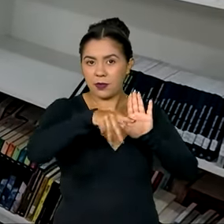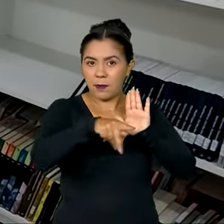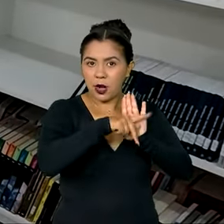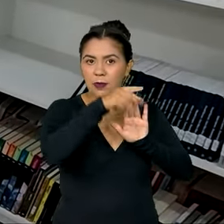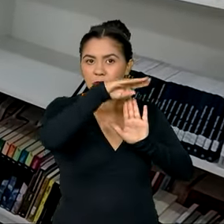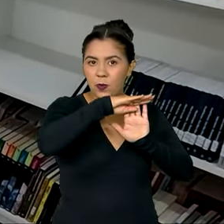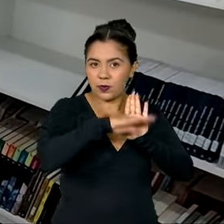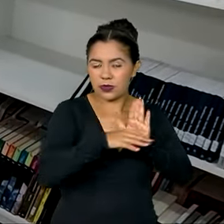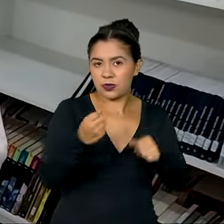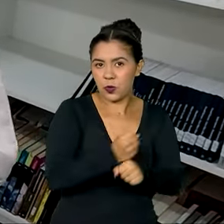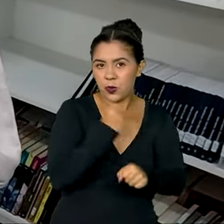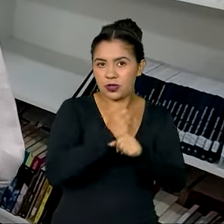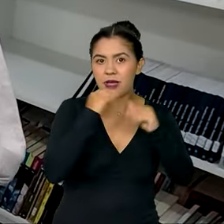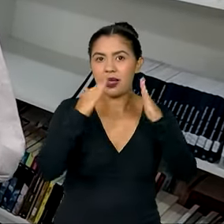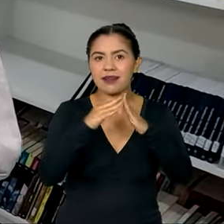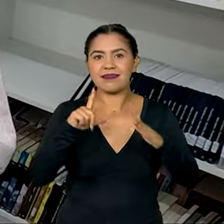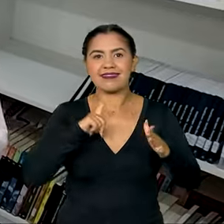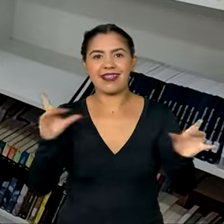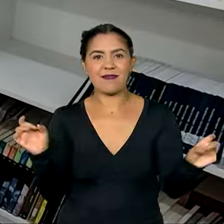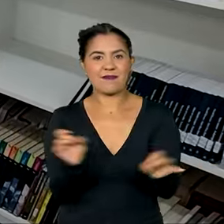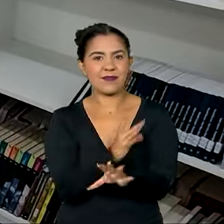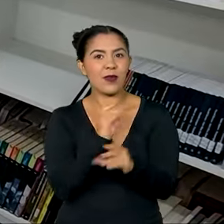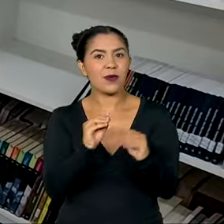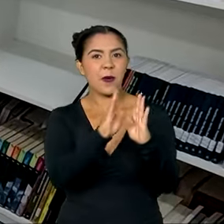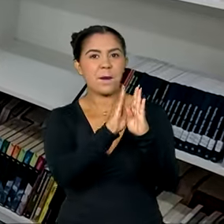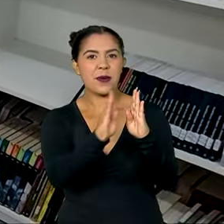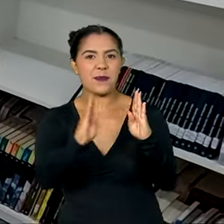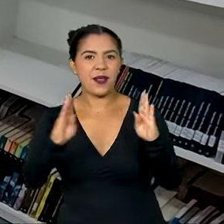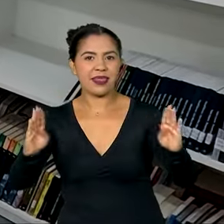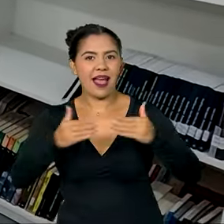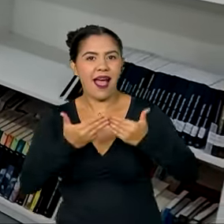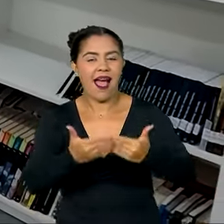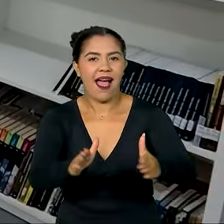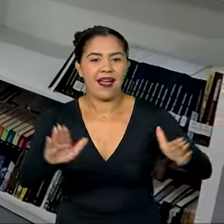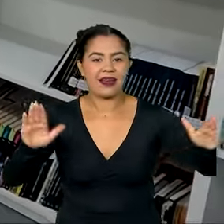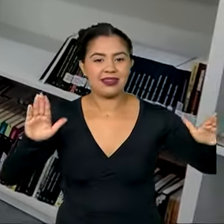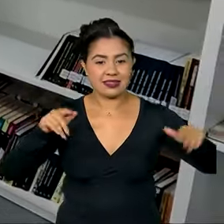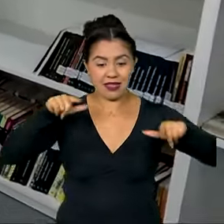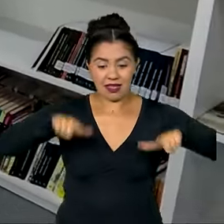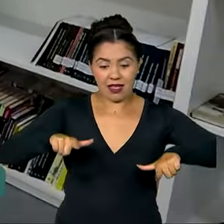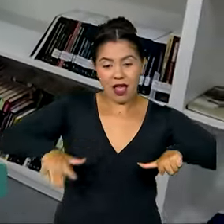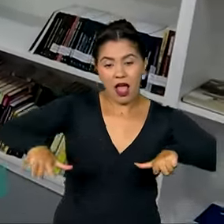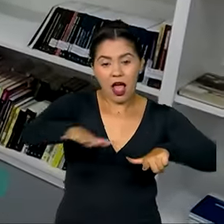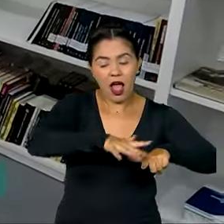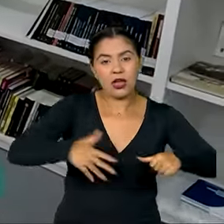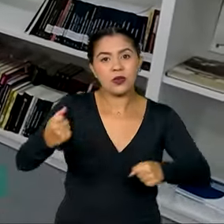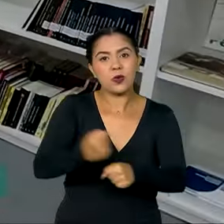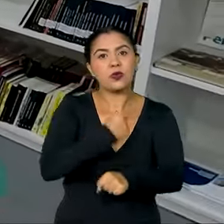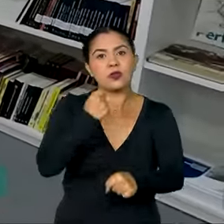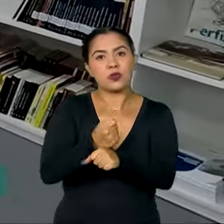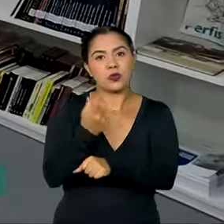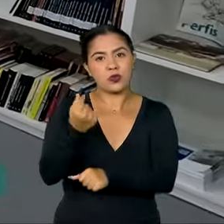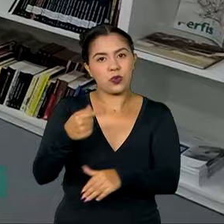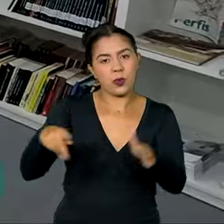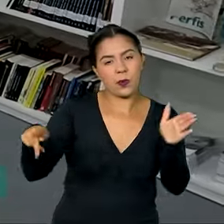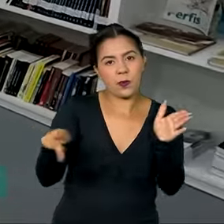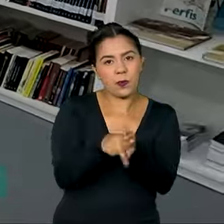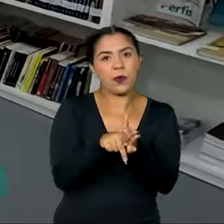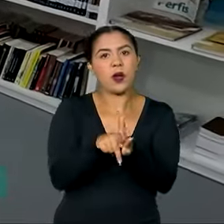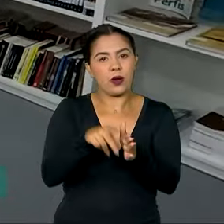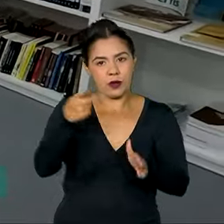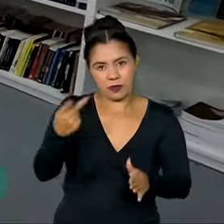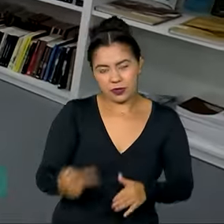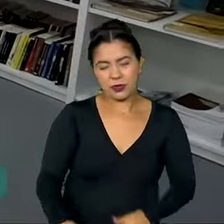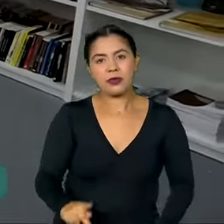Vida entregue com uma biblioteca comunitária. O local foi construído com recursos do governo do estado do